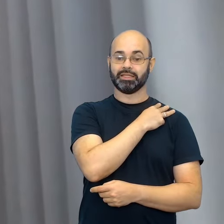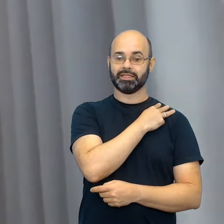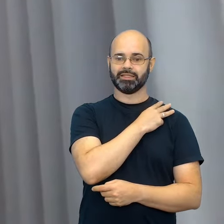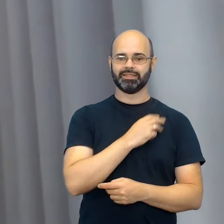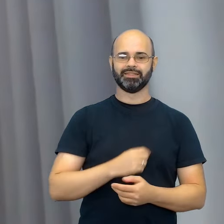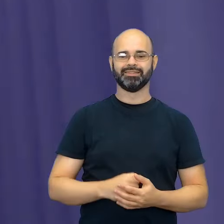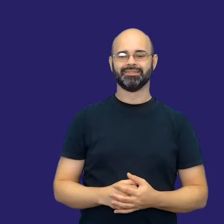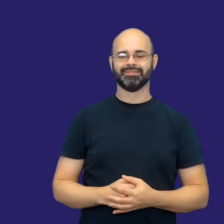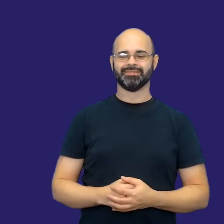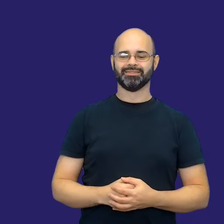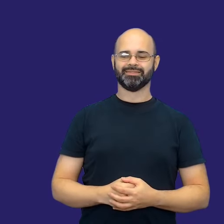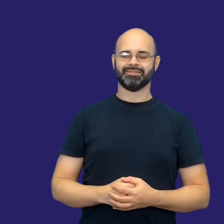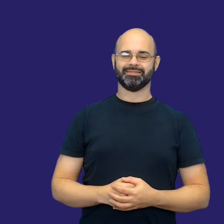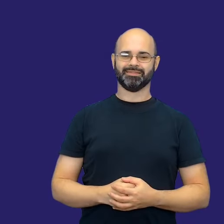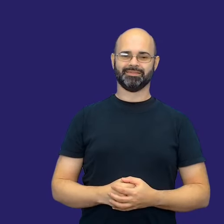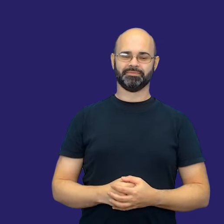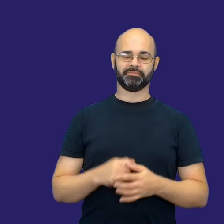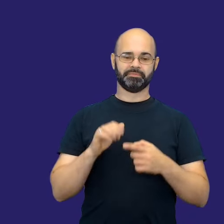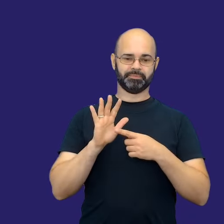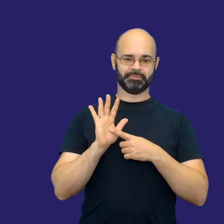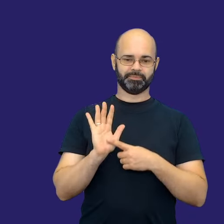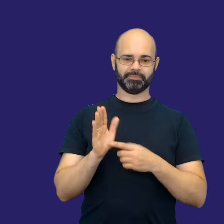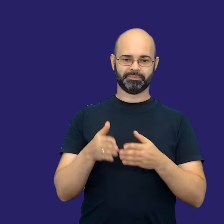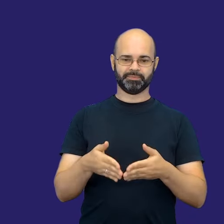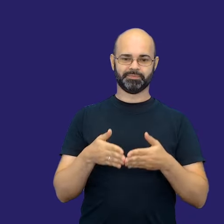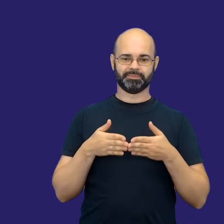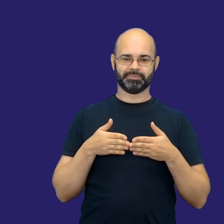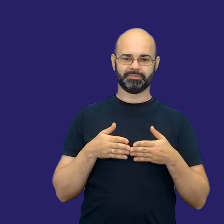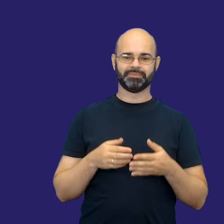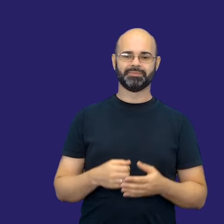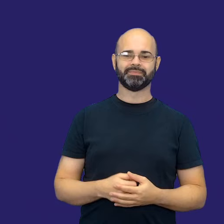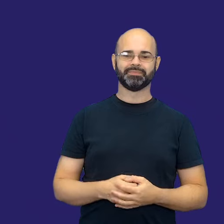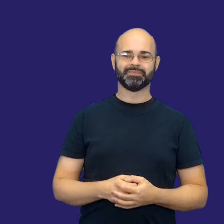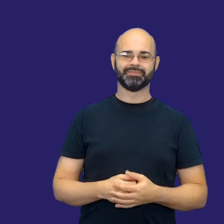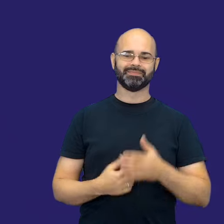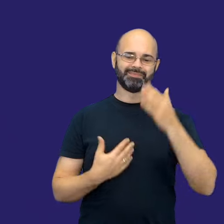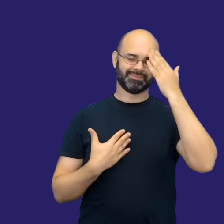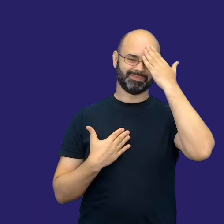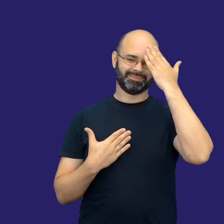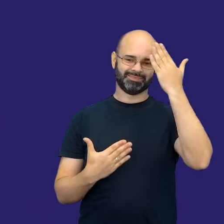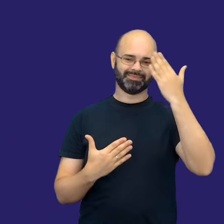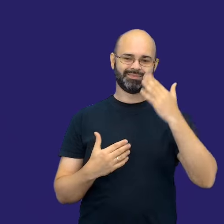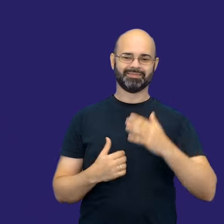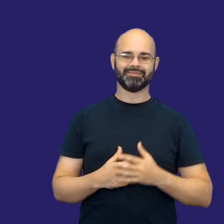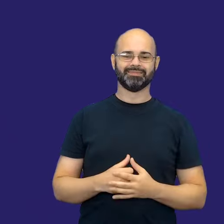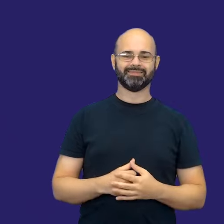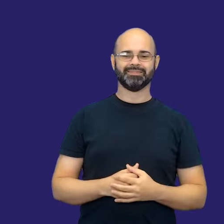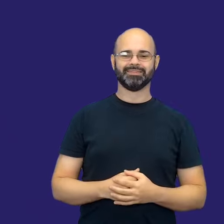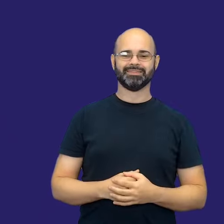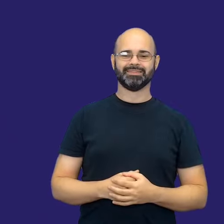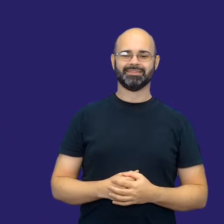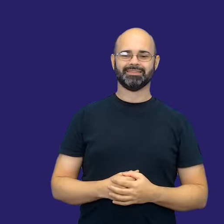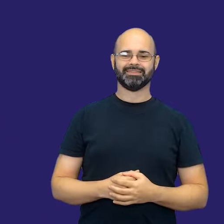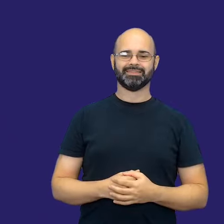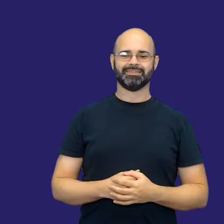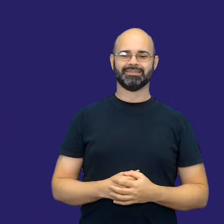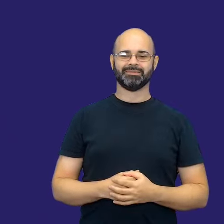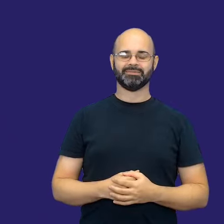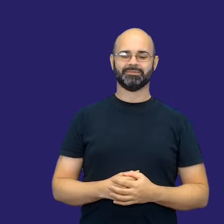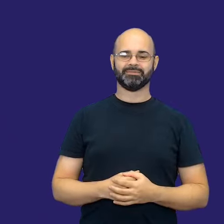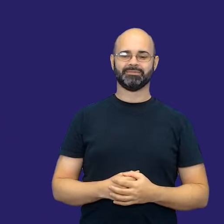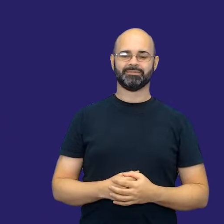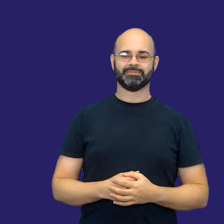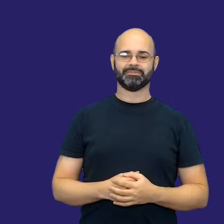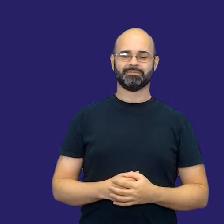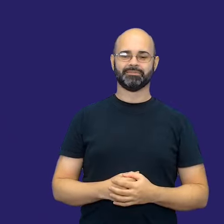Por favor, podem colocar o slide. Muito obrigada. E a sequência